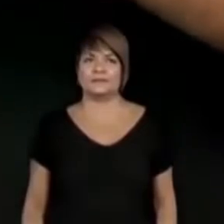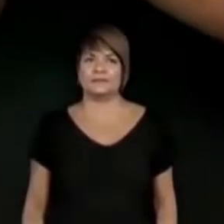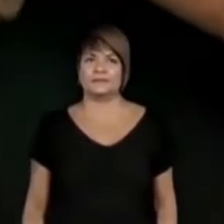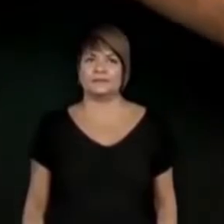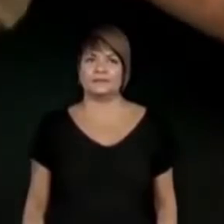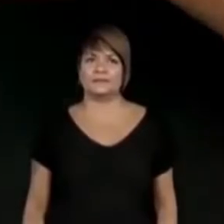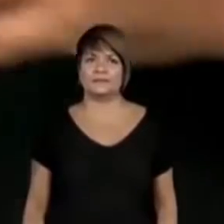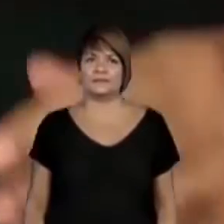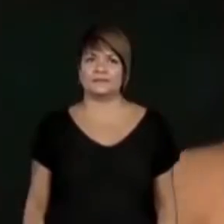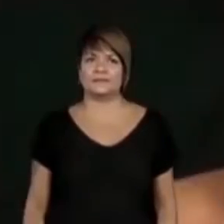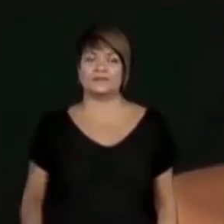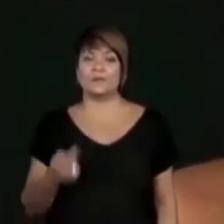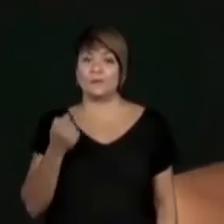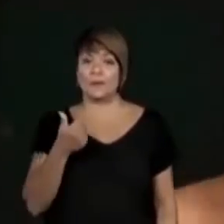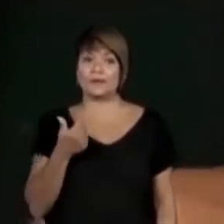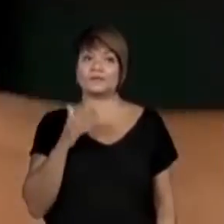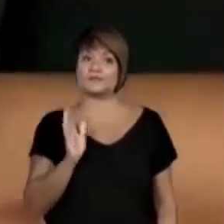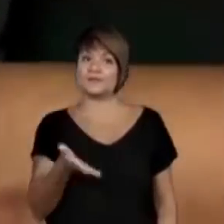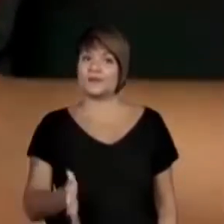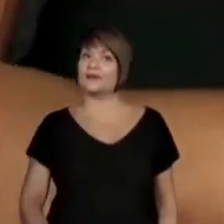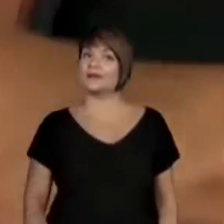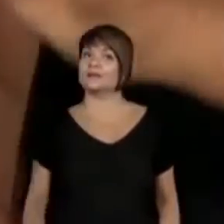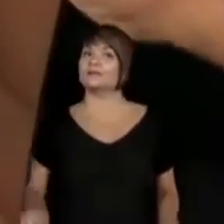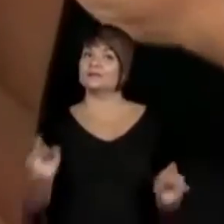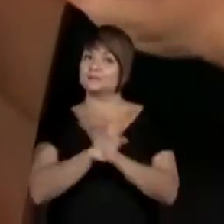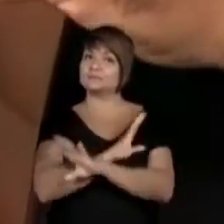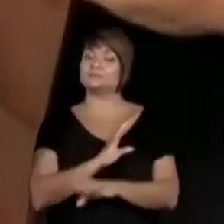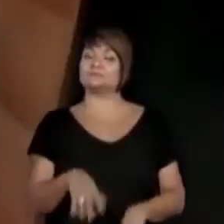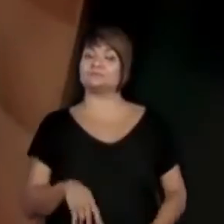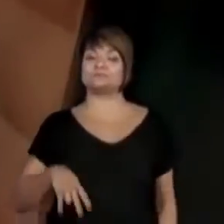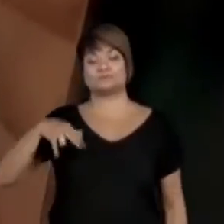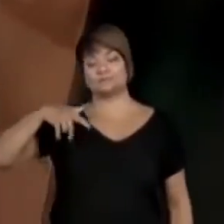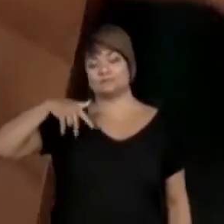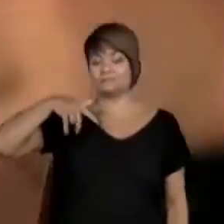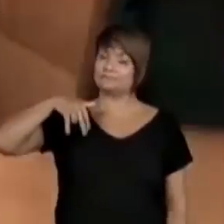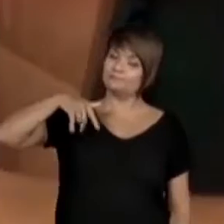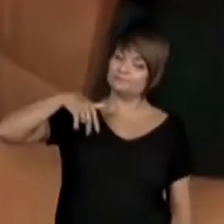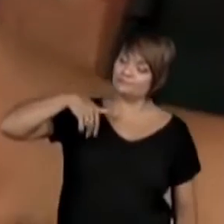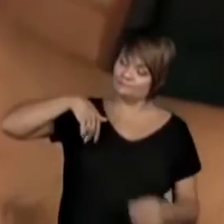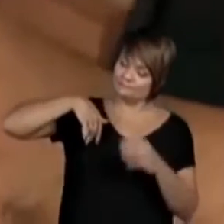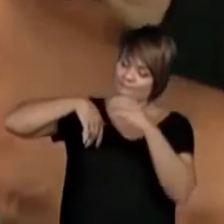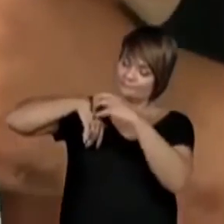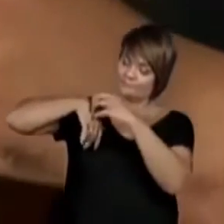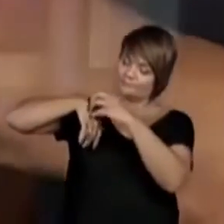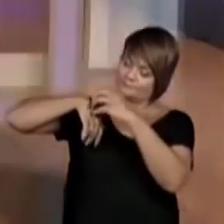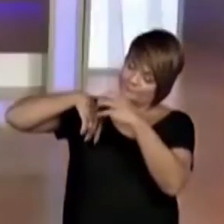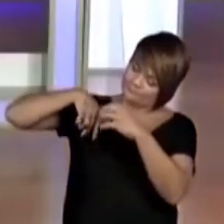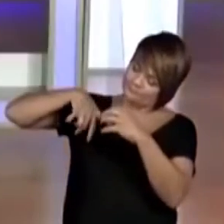formadinha já, hein? Verdade. Perninha, os bracinhos, a cabeça.